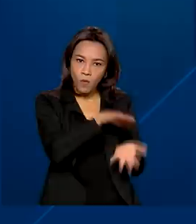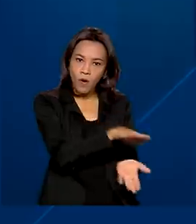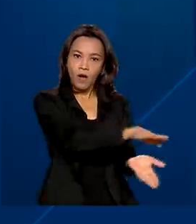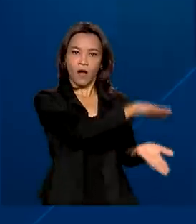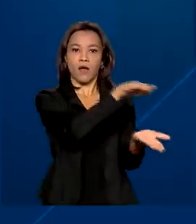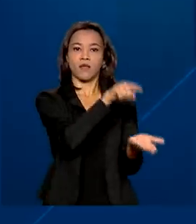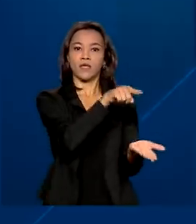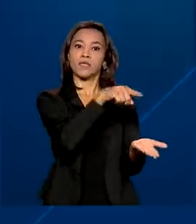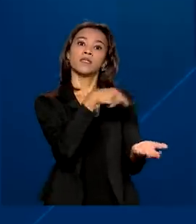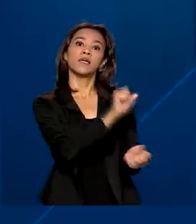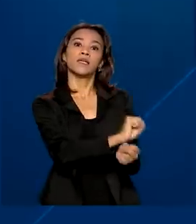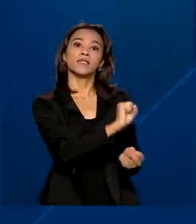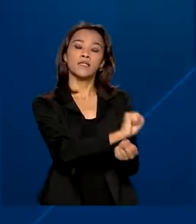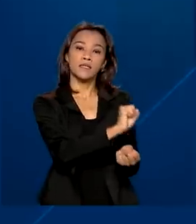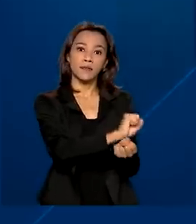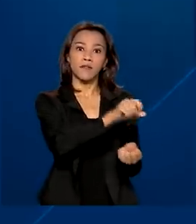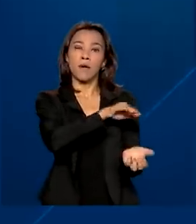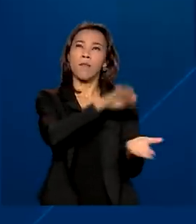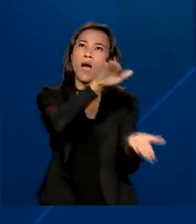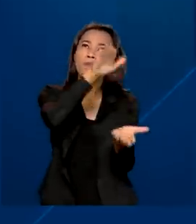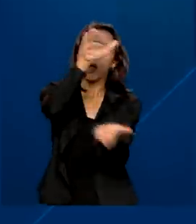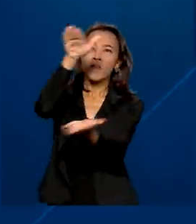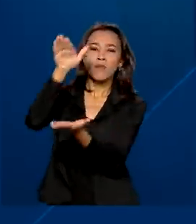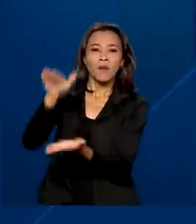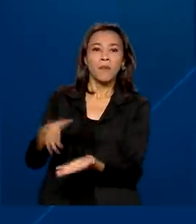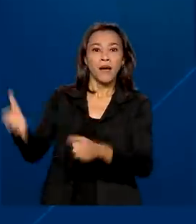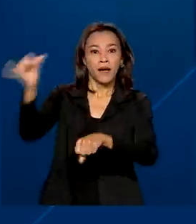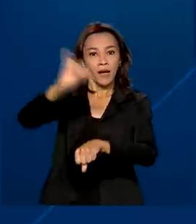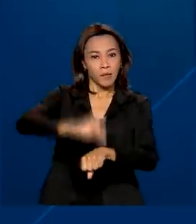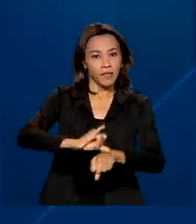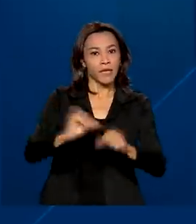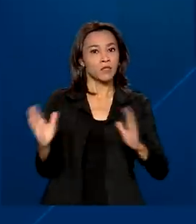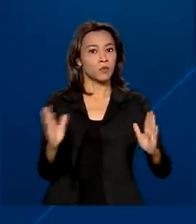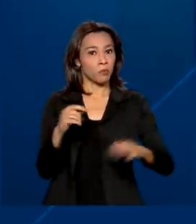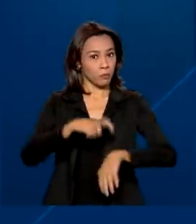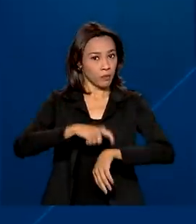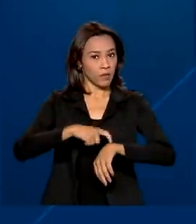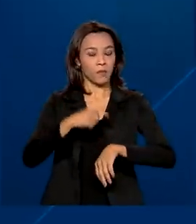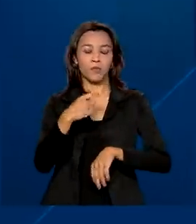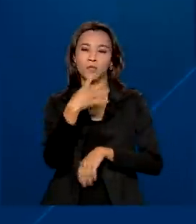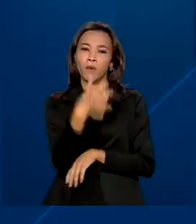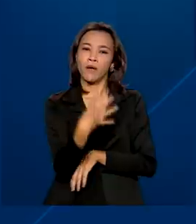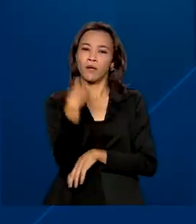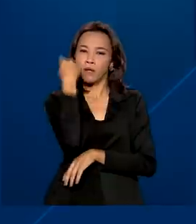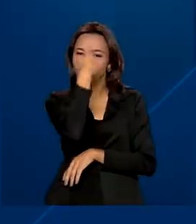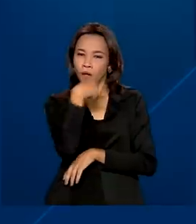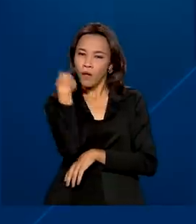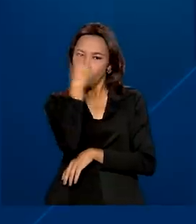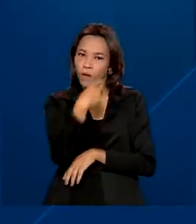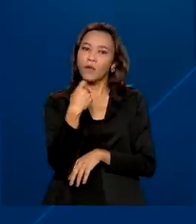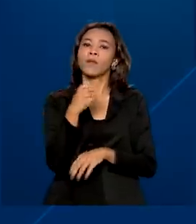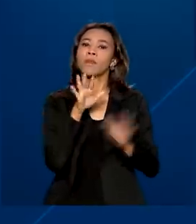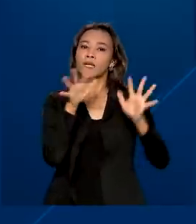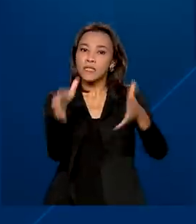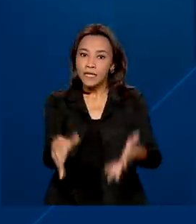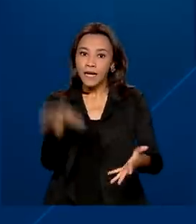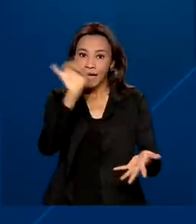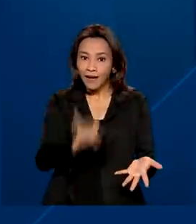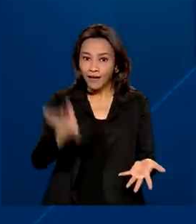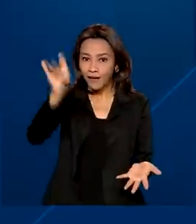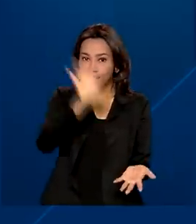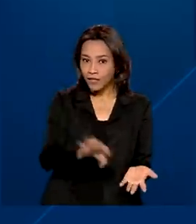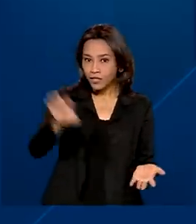despachados e chegam às capitais em até 48 horas. A partir dessa etapa, cada estado fica